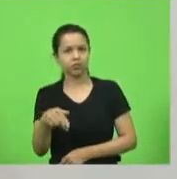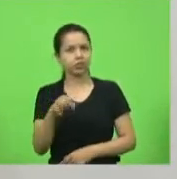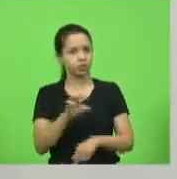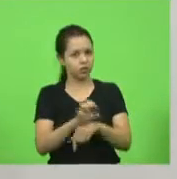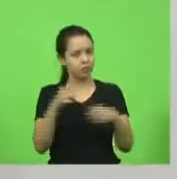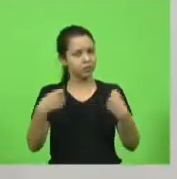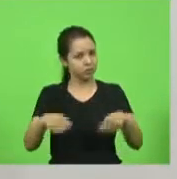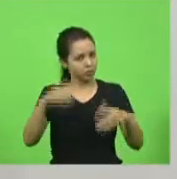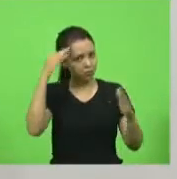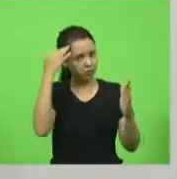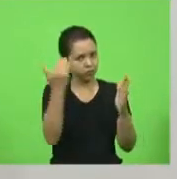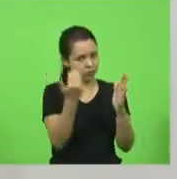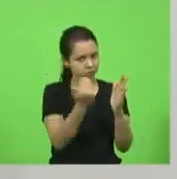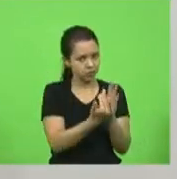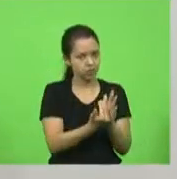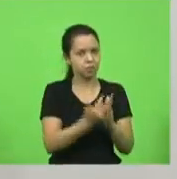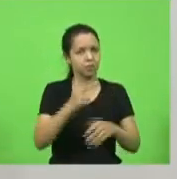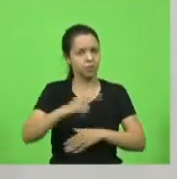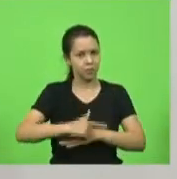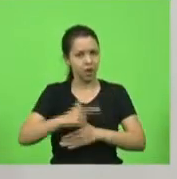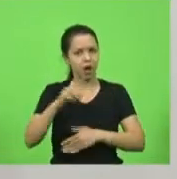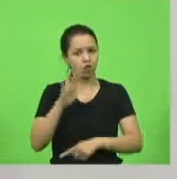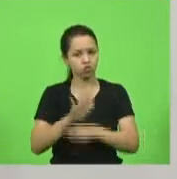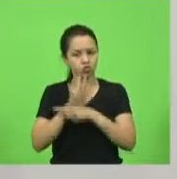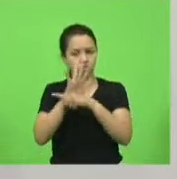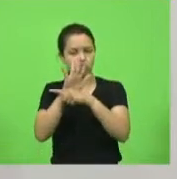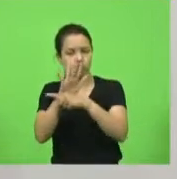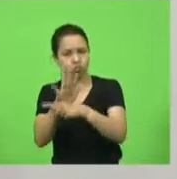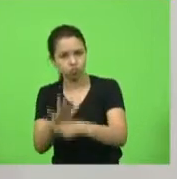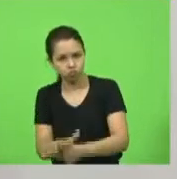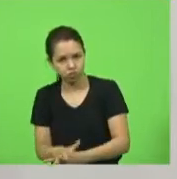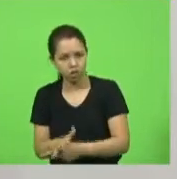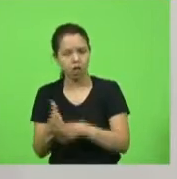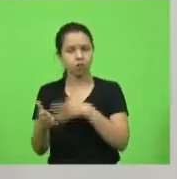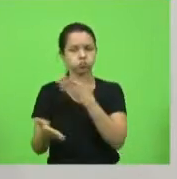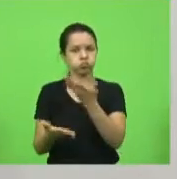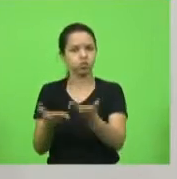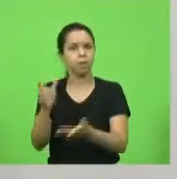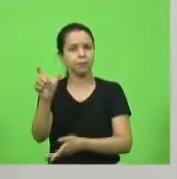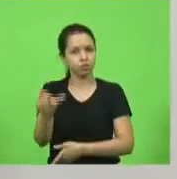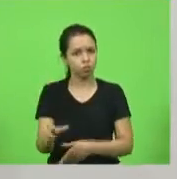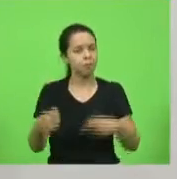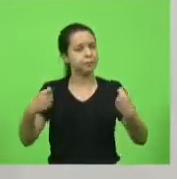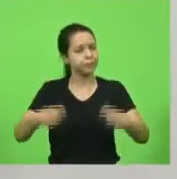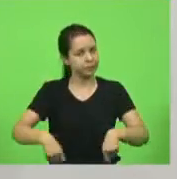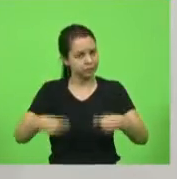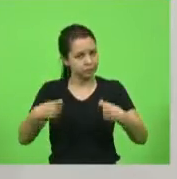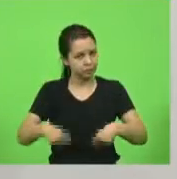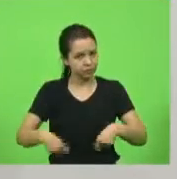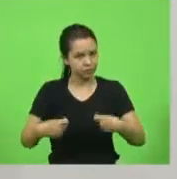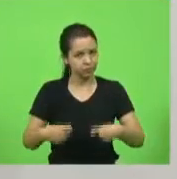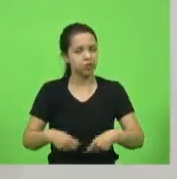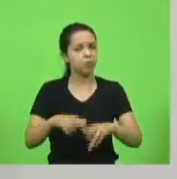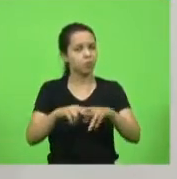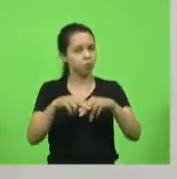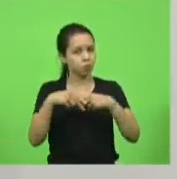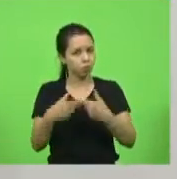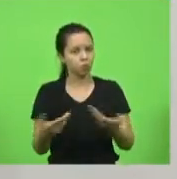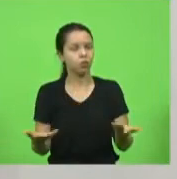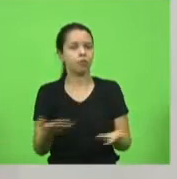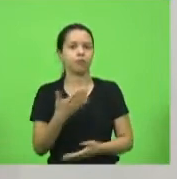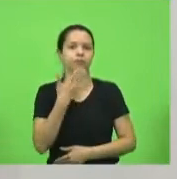cumprir a função de ajudar dar a mão para quem está precisando nesse momento por isso eu apelo